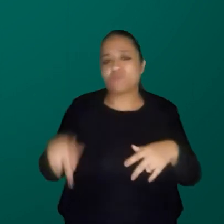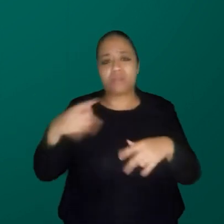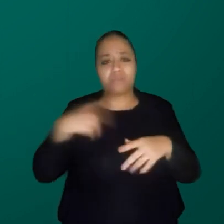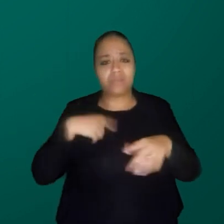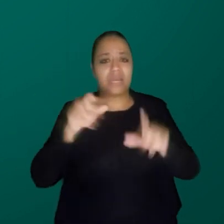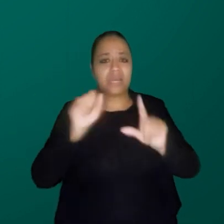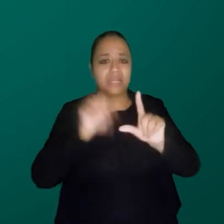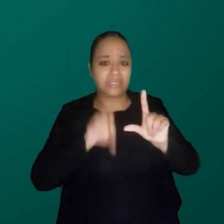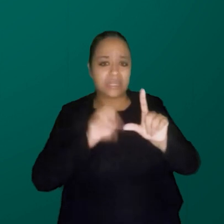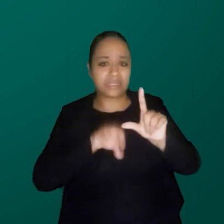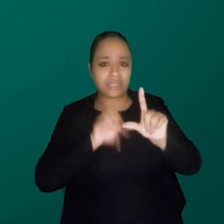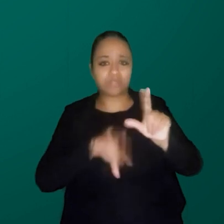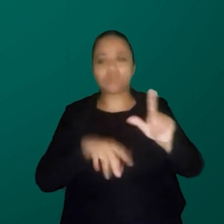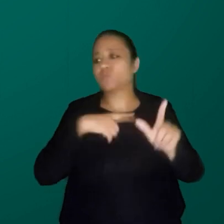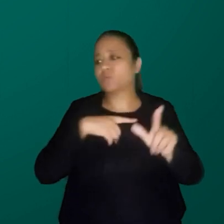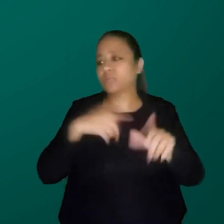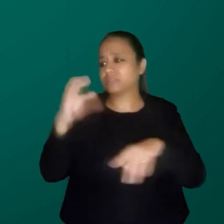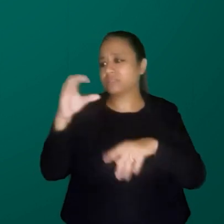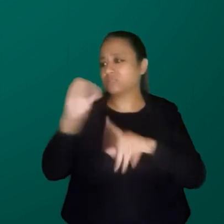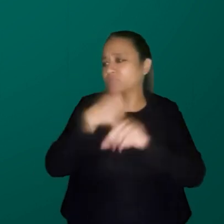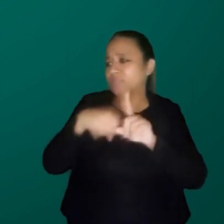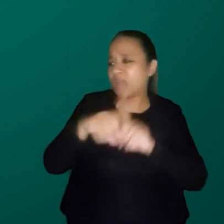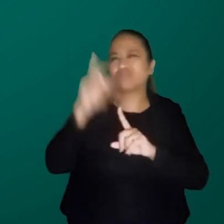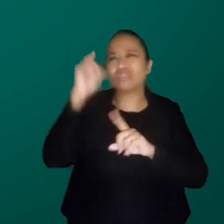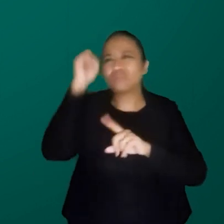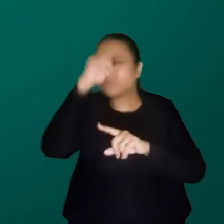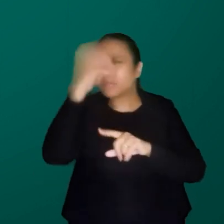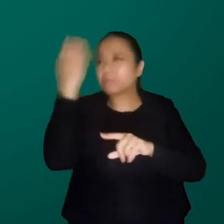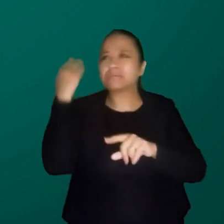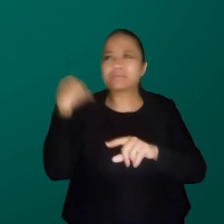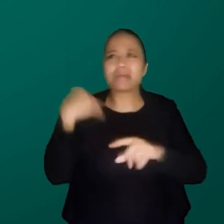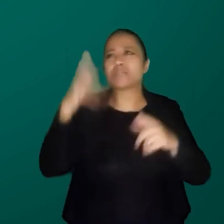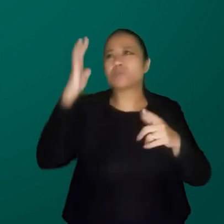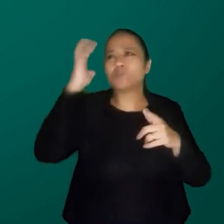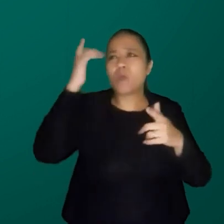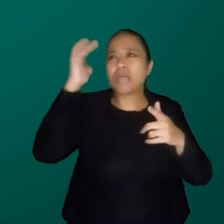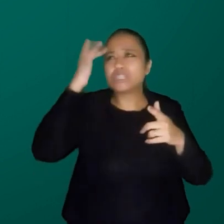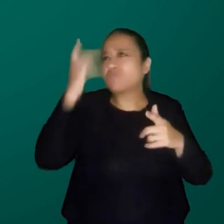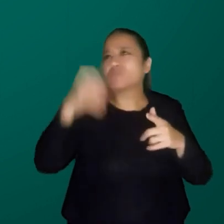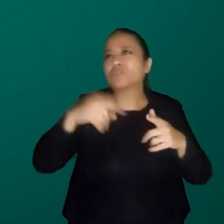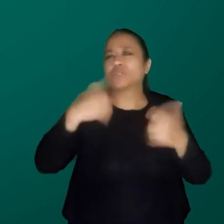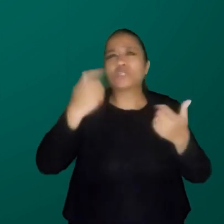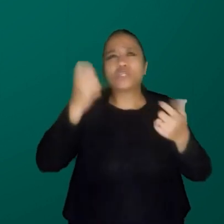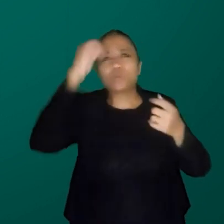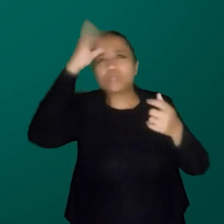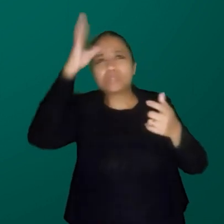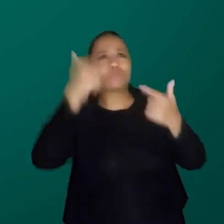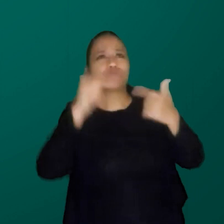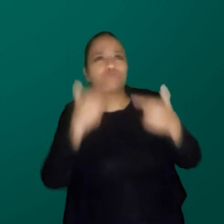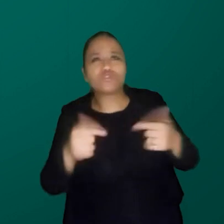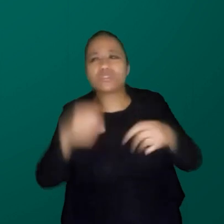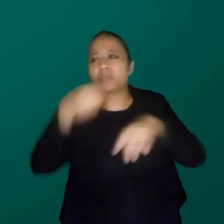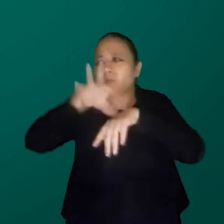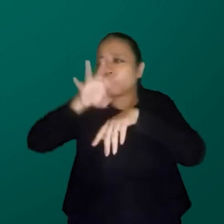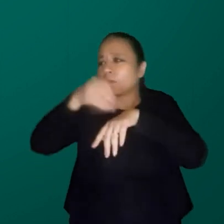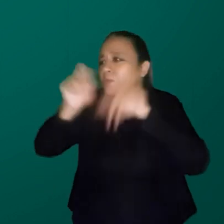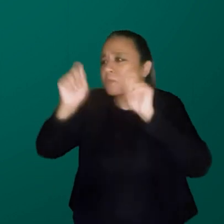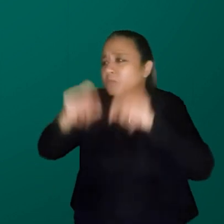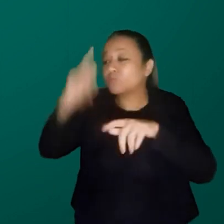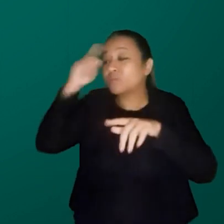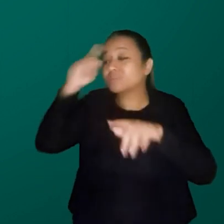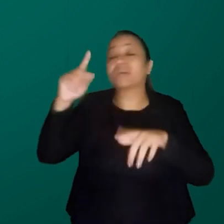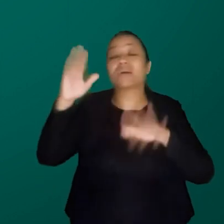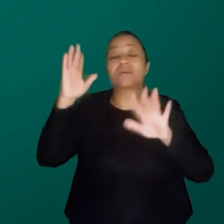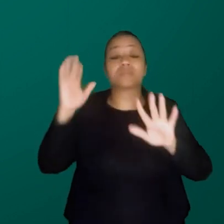Ciências Sociais, mas tinha muita dificuldade. Não me via como uma pessoa que tem conhecimento, que pode passar conhecimento para as pessoas. Então, agora,